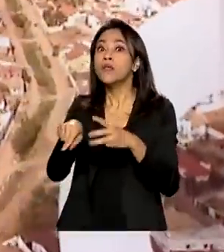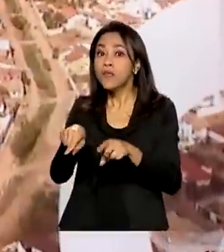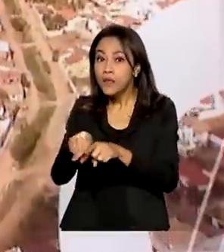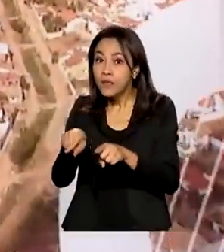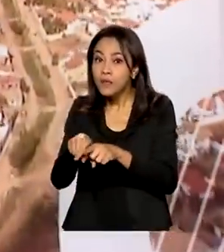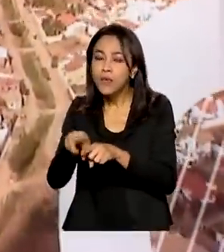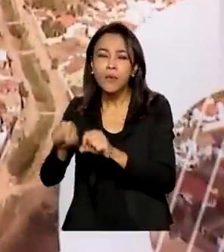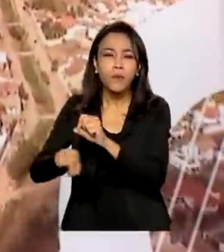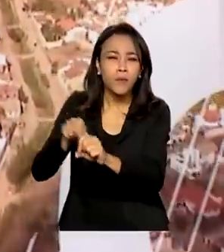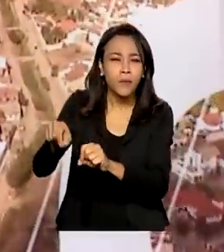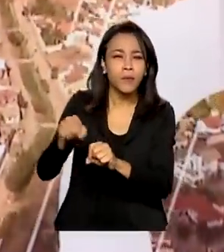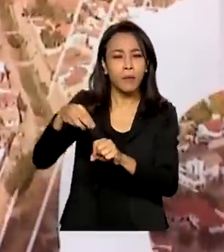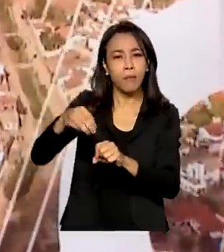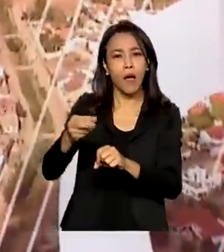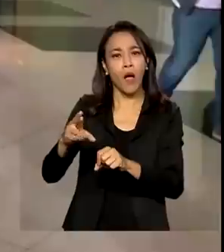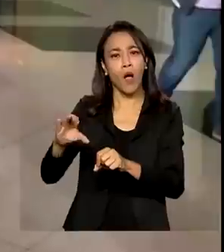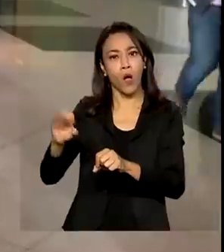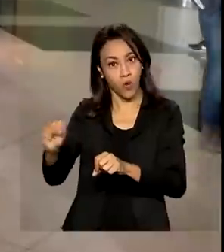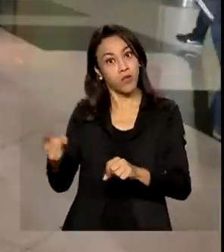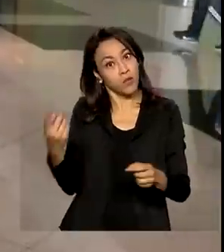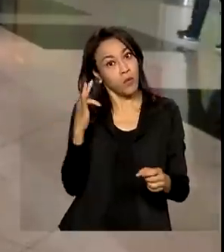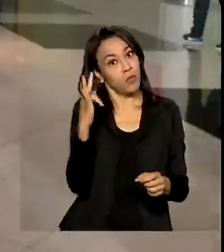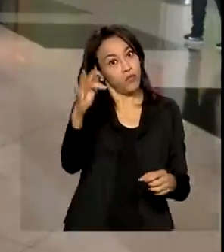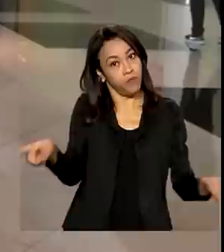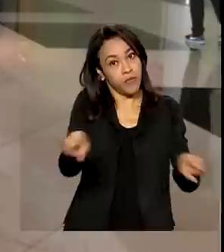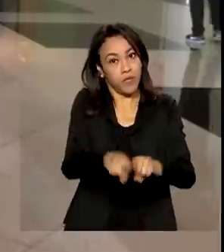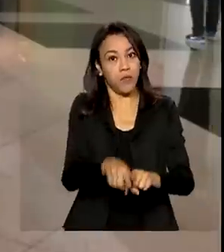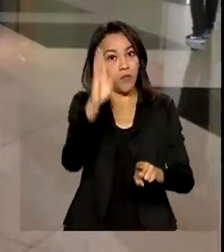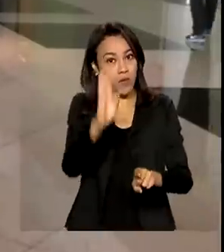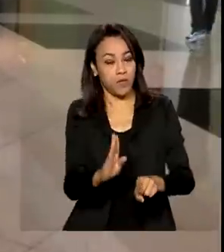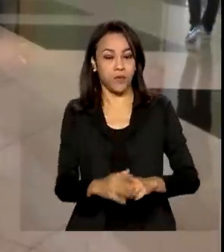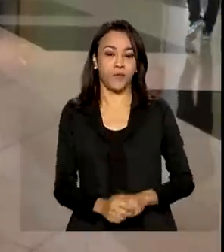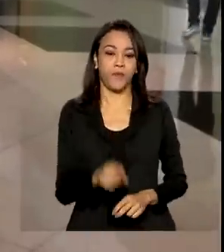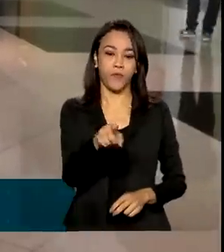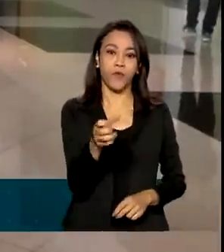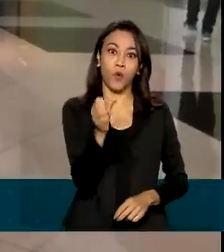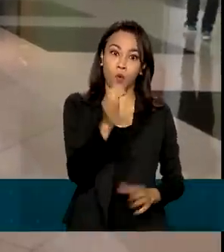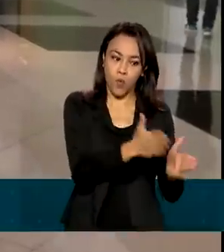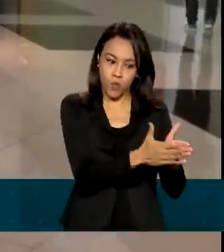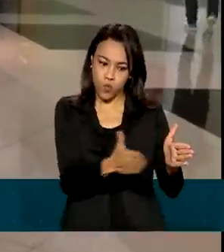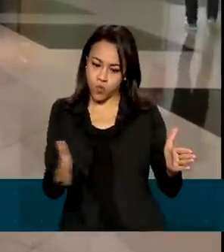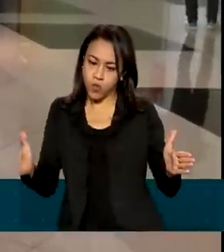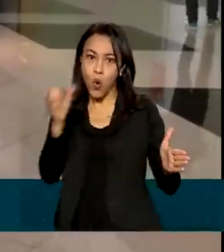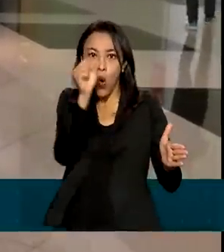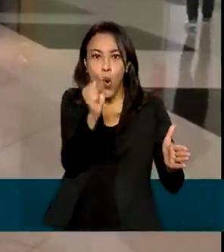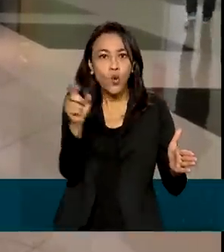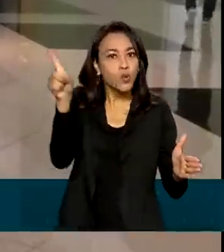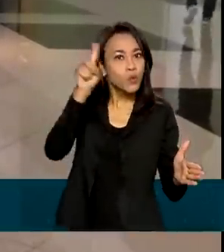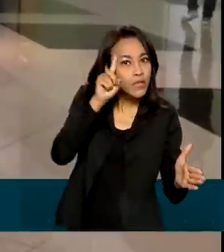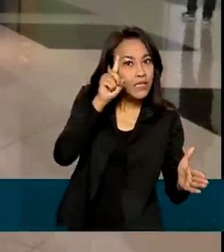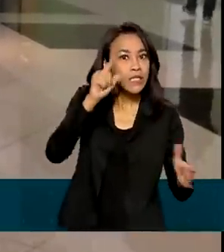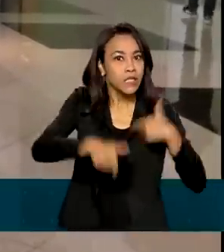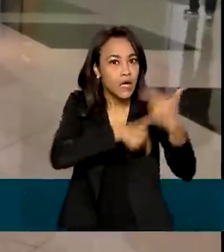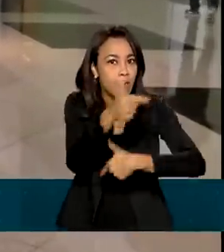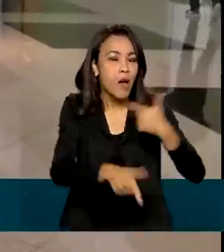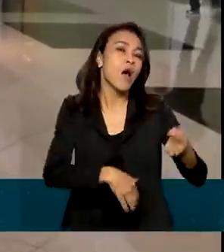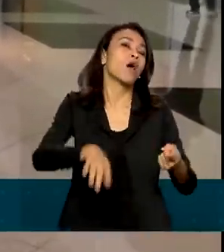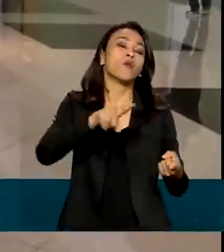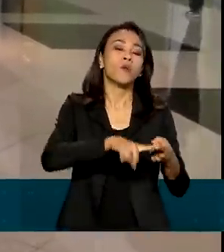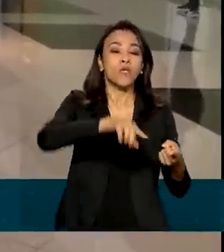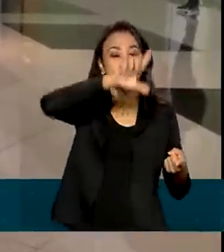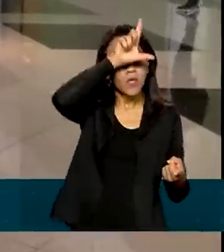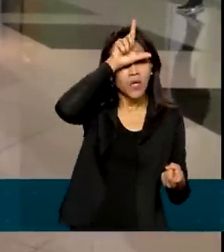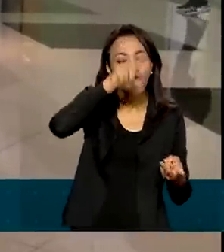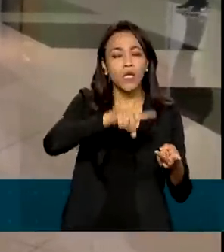uma possível parceria com o Brasil. Oito dias de muito trabalho na Jordânia, no Egito e aqui